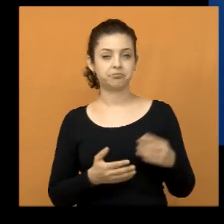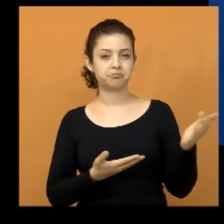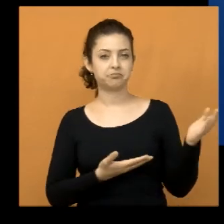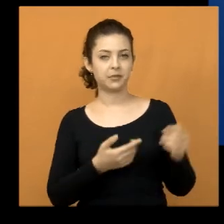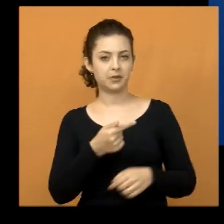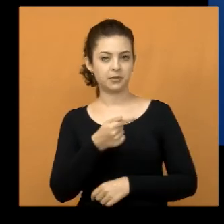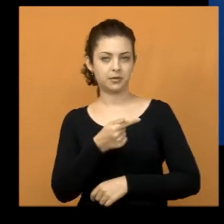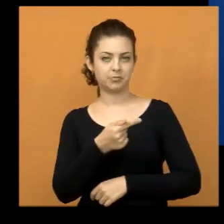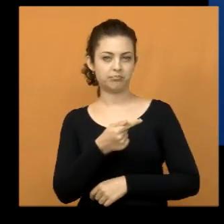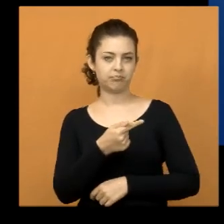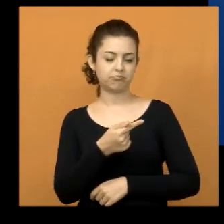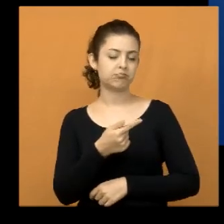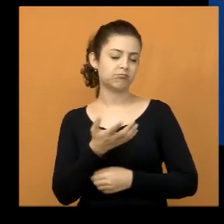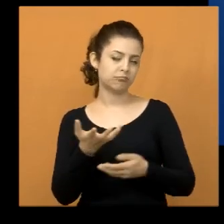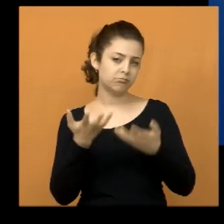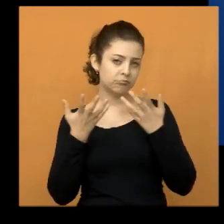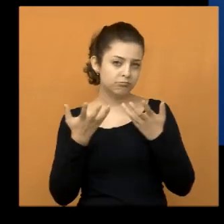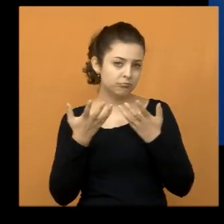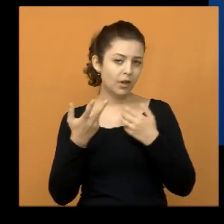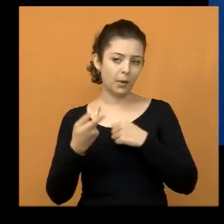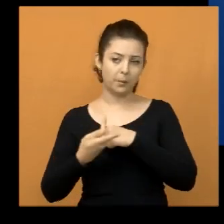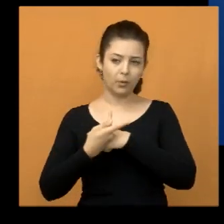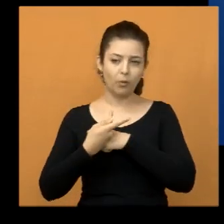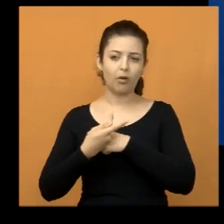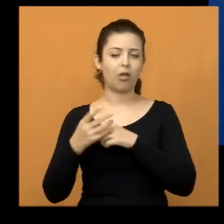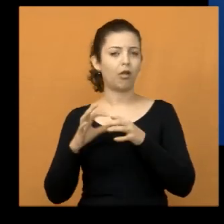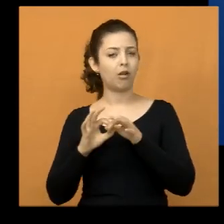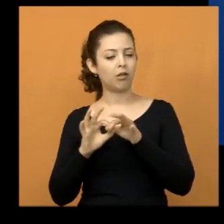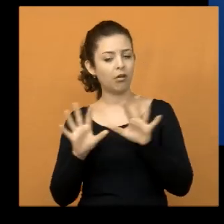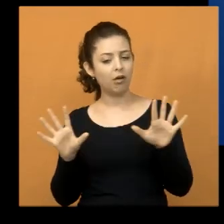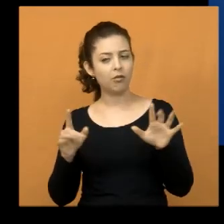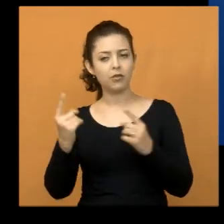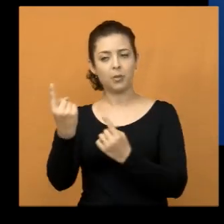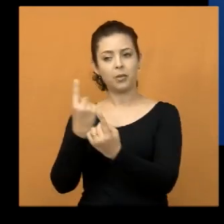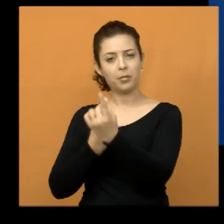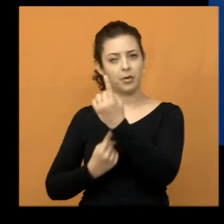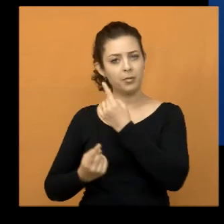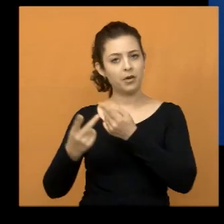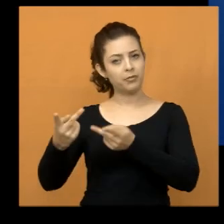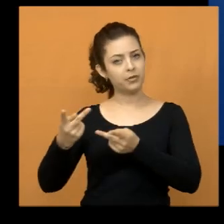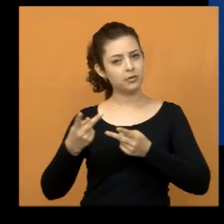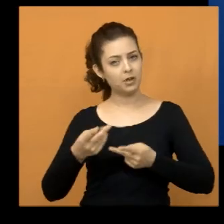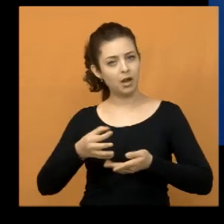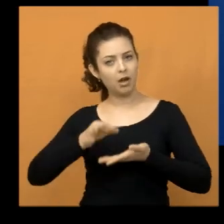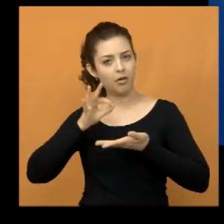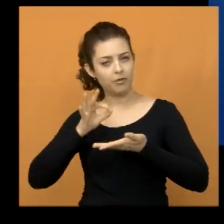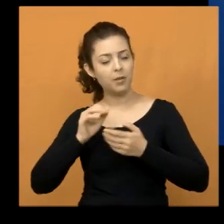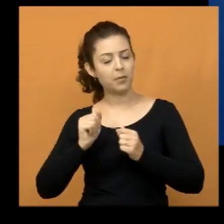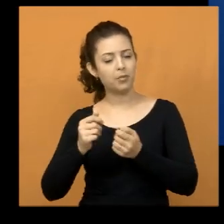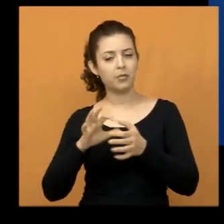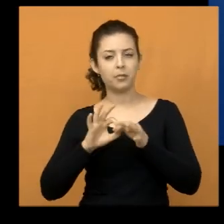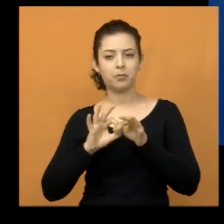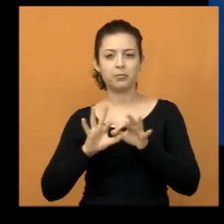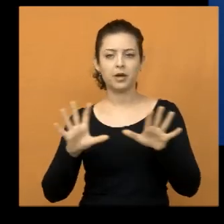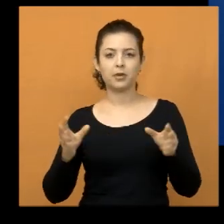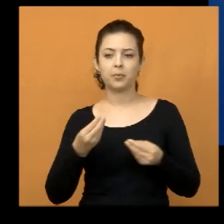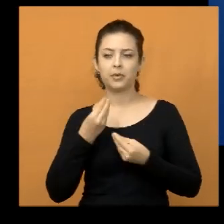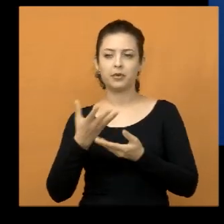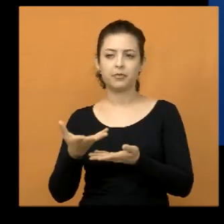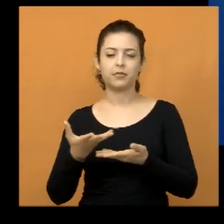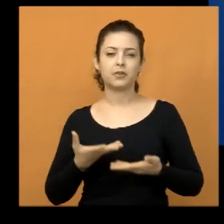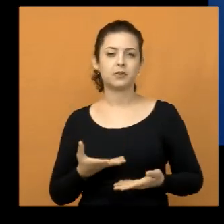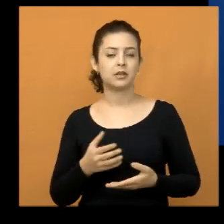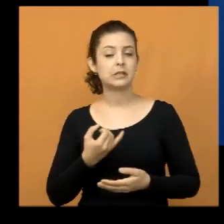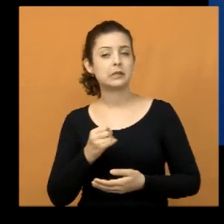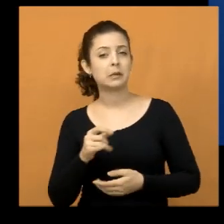Gabinete 7, aqueles que quiserem nos procurar, estamos à vontade. Se quiser vir fazer uma visita, vir tomar um café, serão bem-vindos. Aqueles